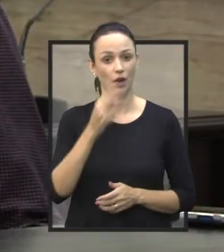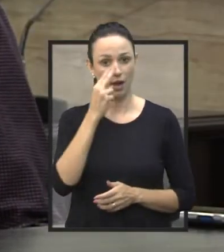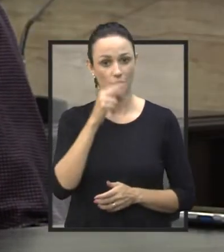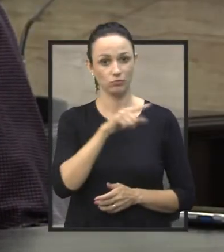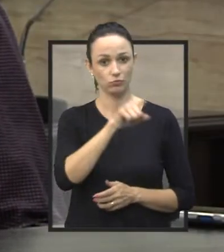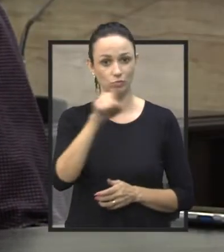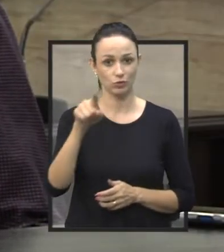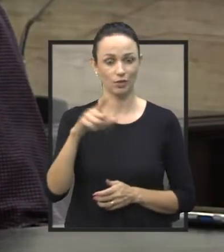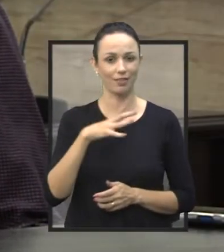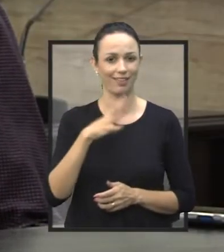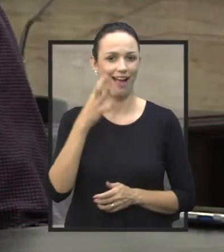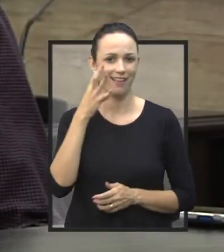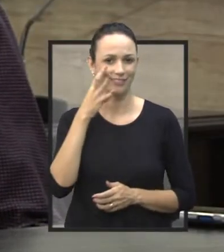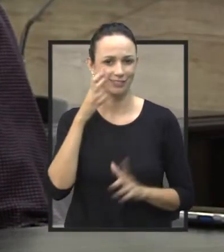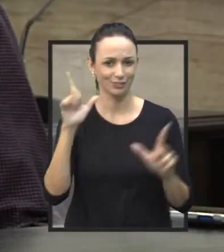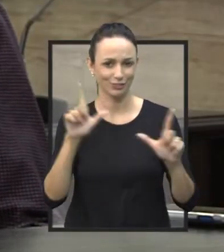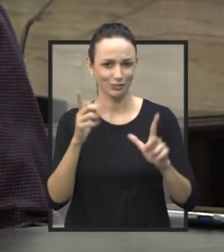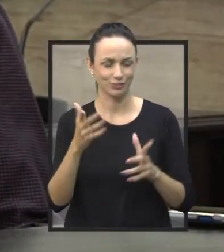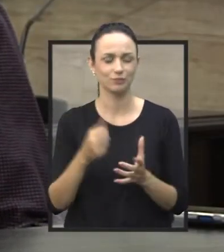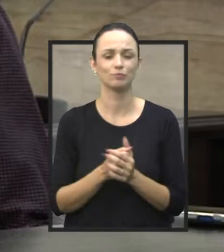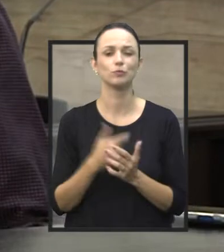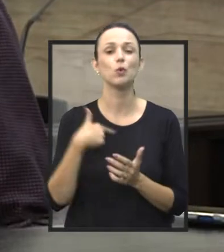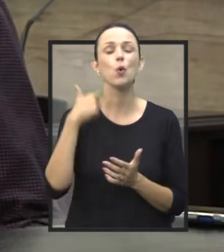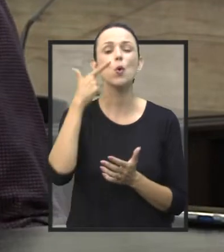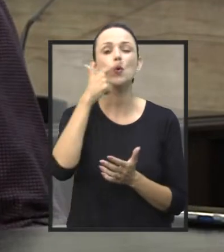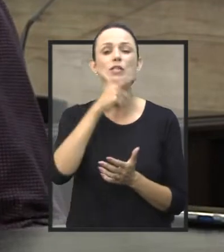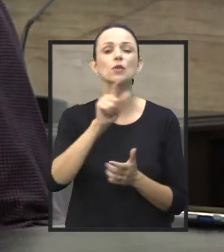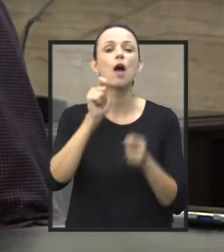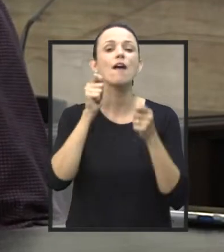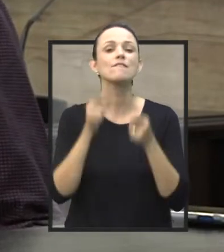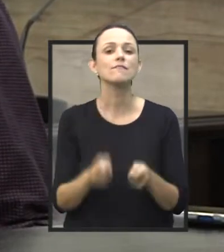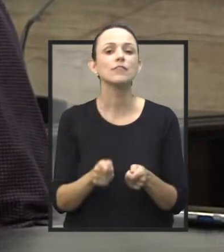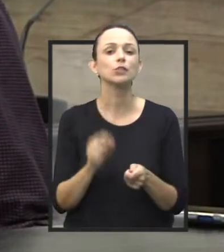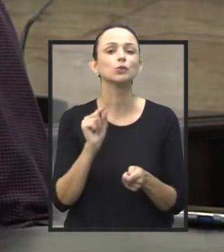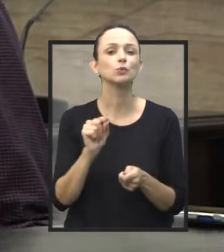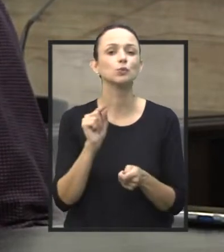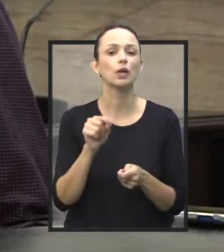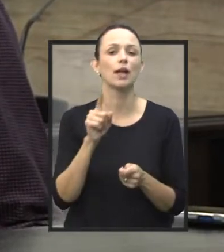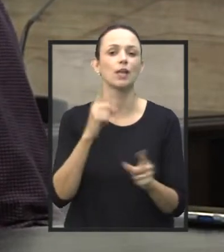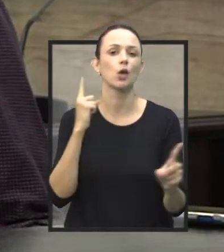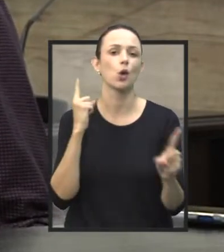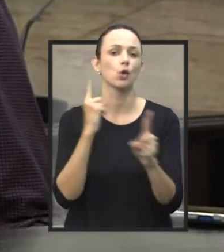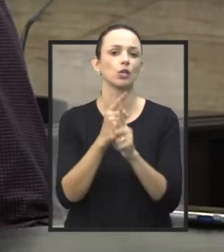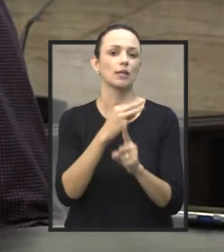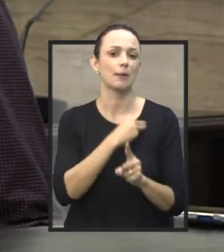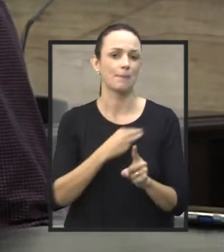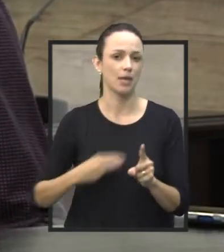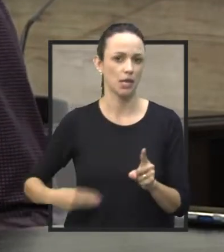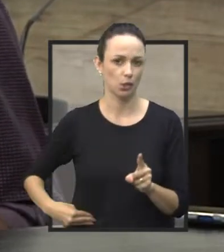o que foi que nós conseguimos de efetivo nesse encontro com o ministro?